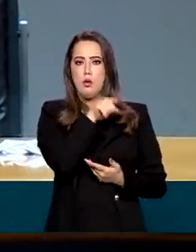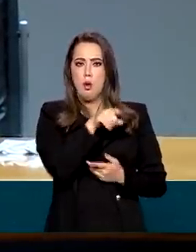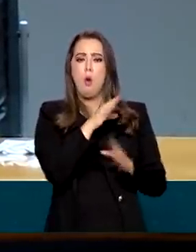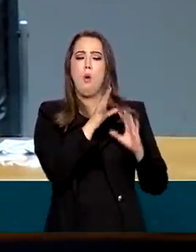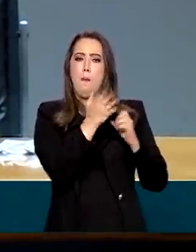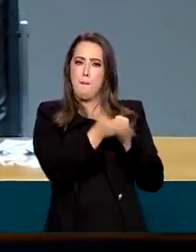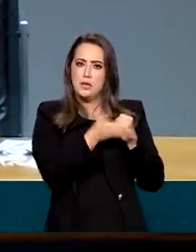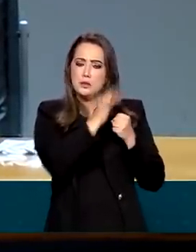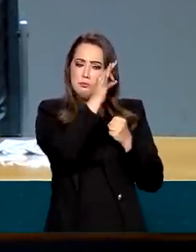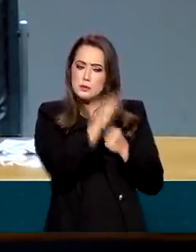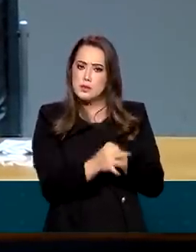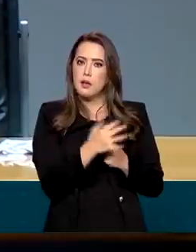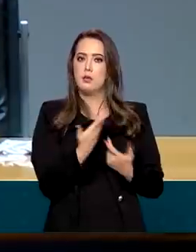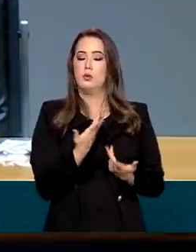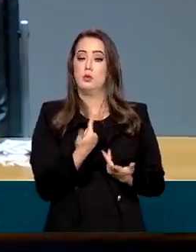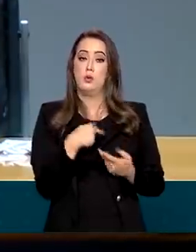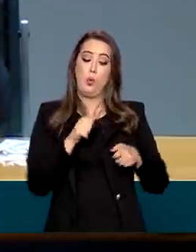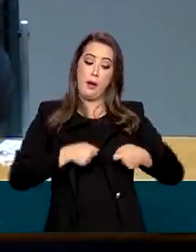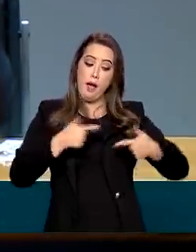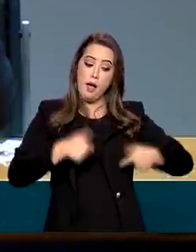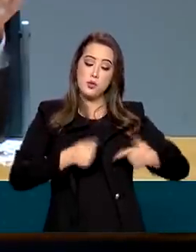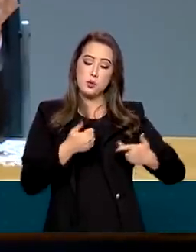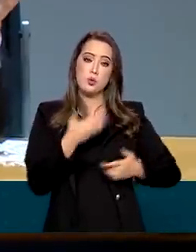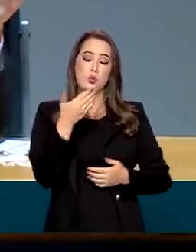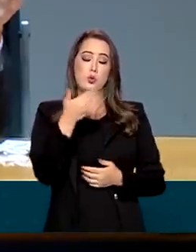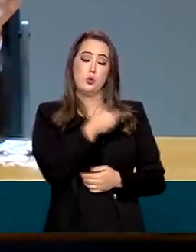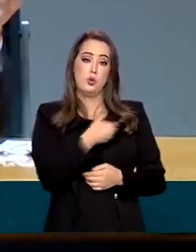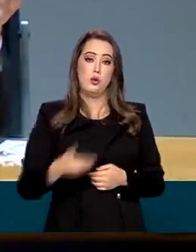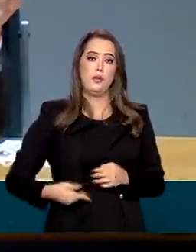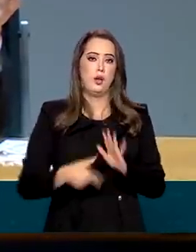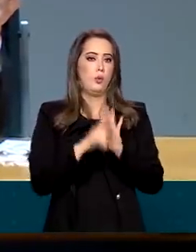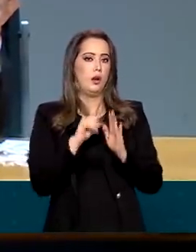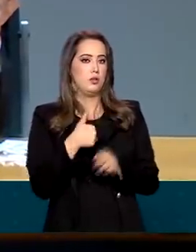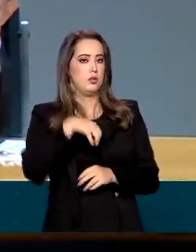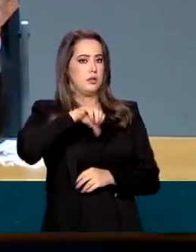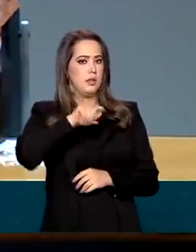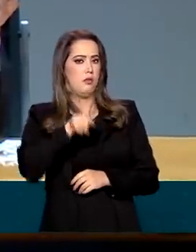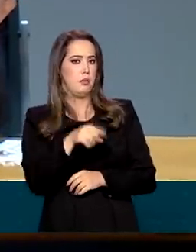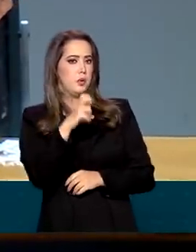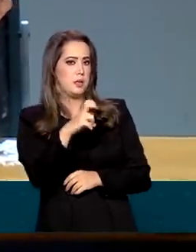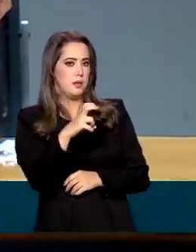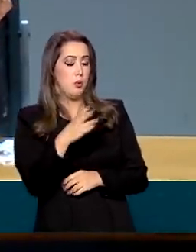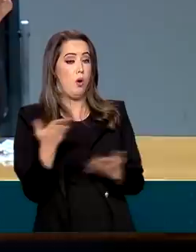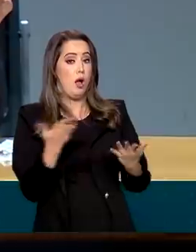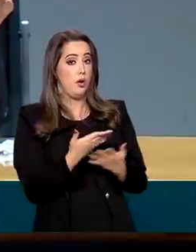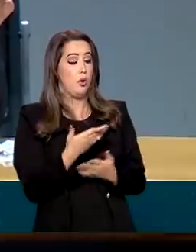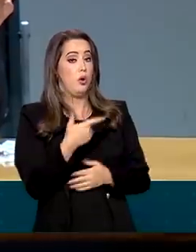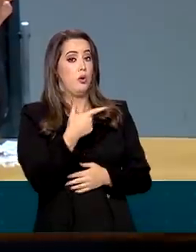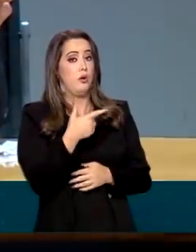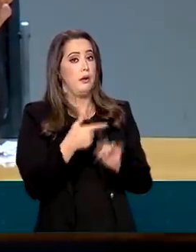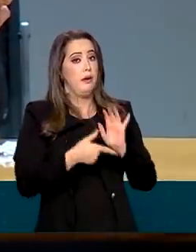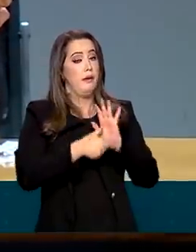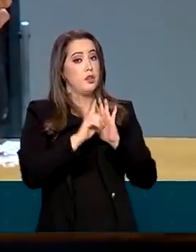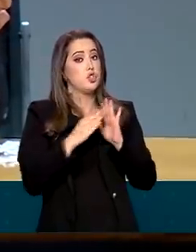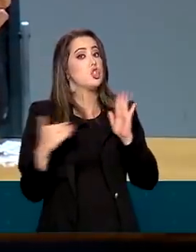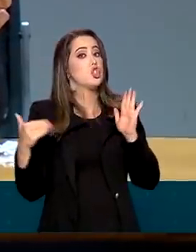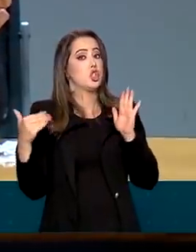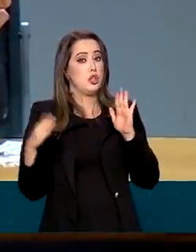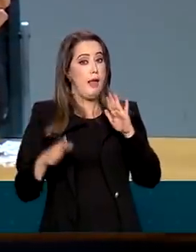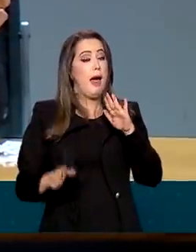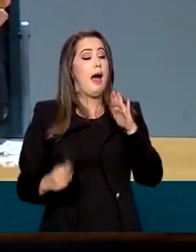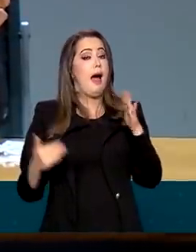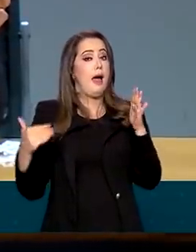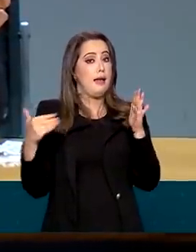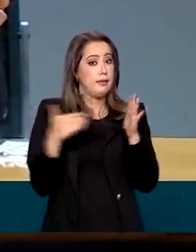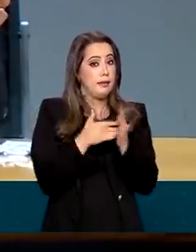sólidos, a despesa do governo era 19,5% quando nós chegamos aqui, ela foi a 26,5%